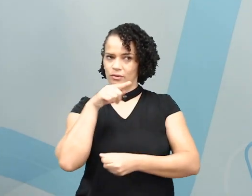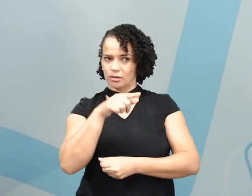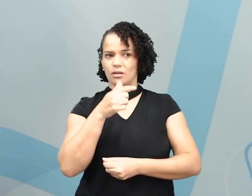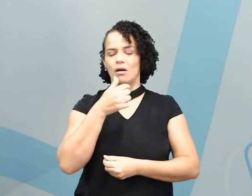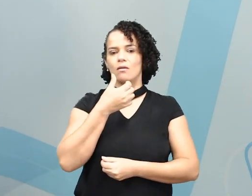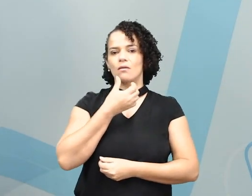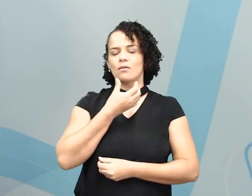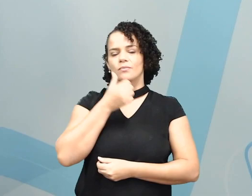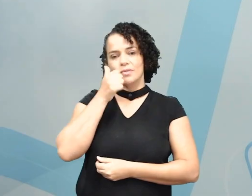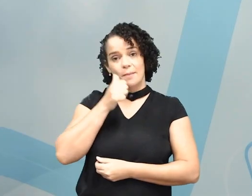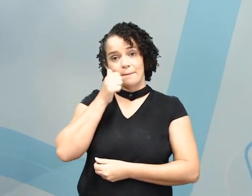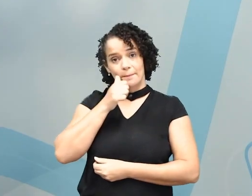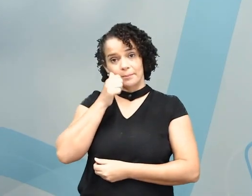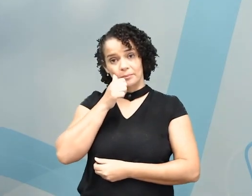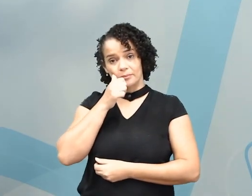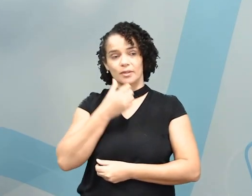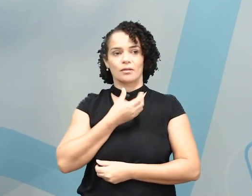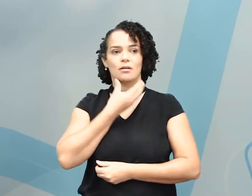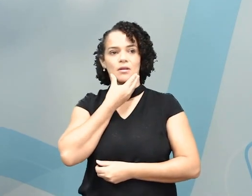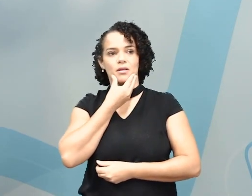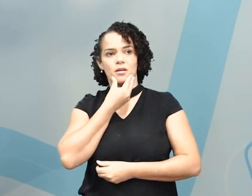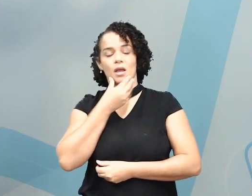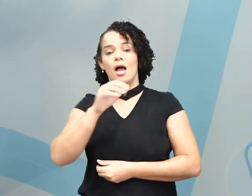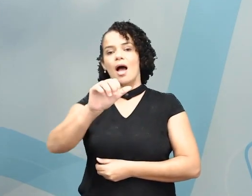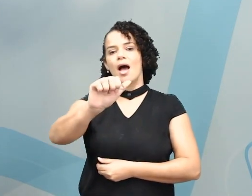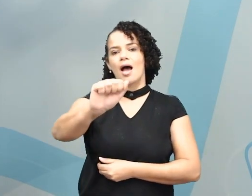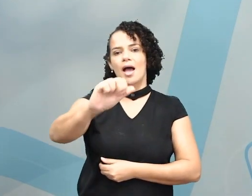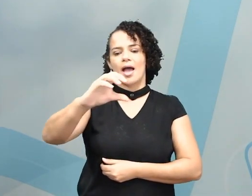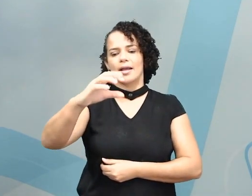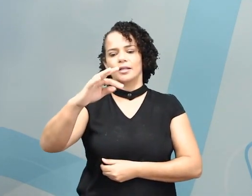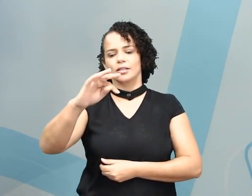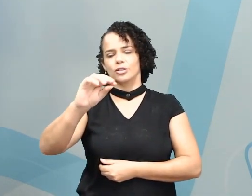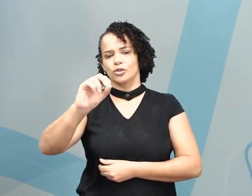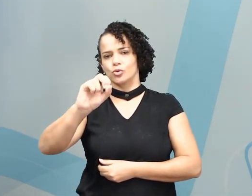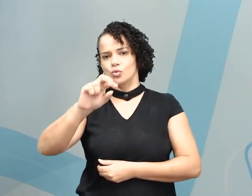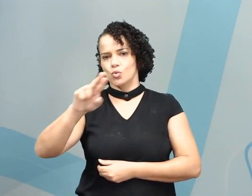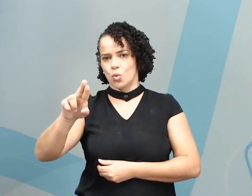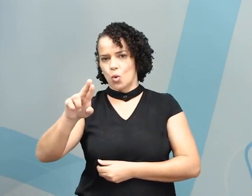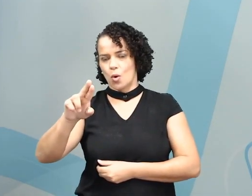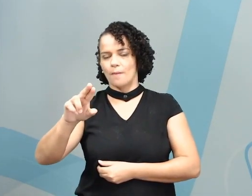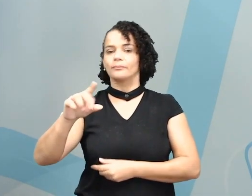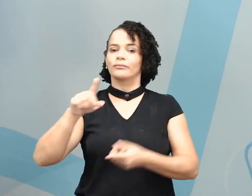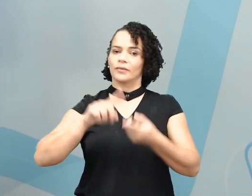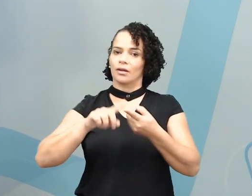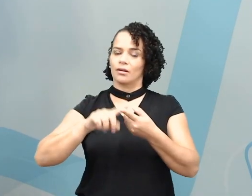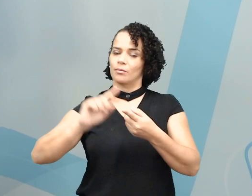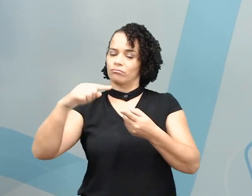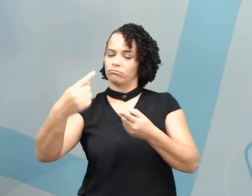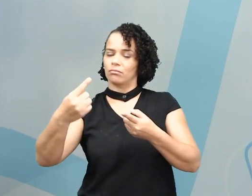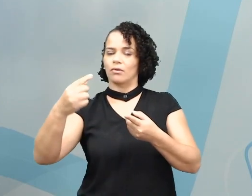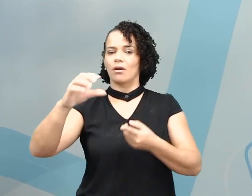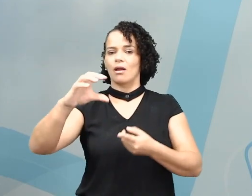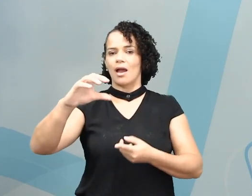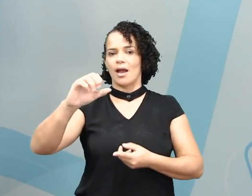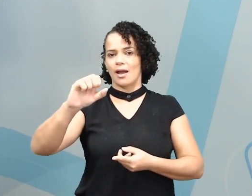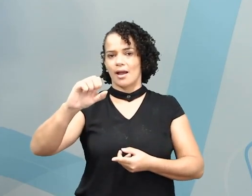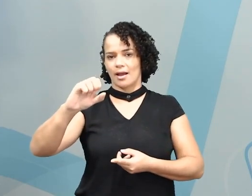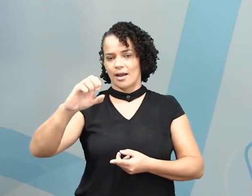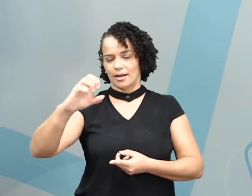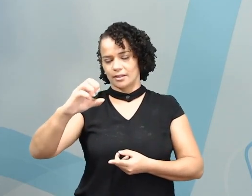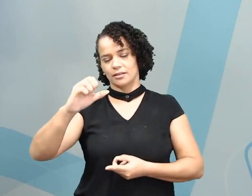específico de actor e actress, a gente tem uma